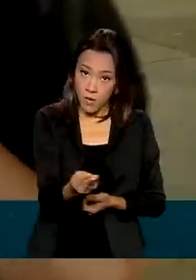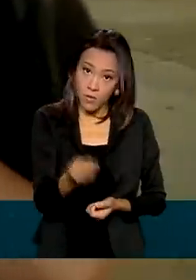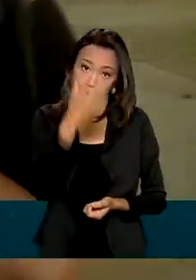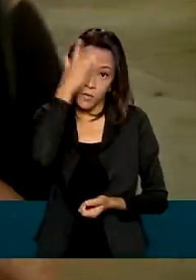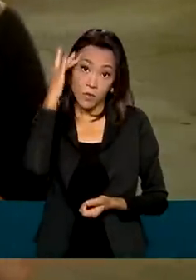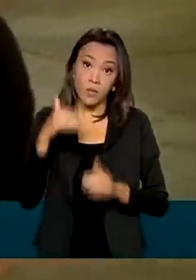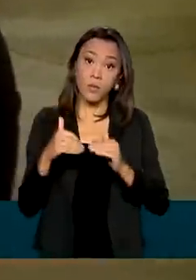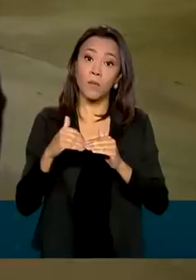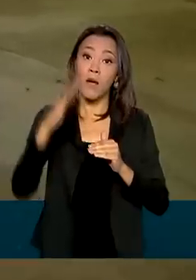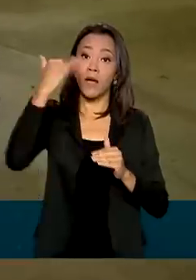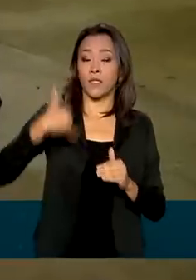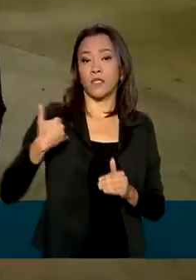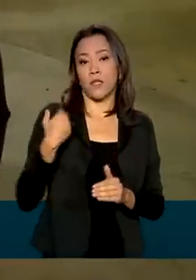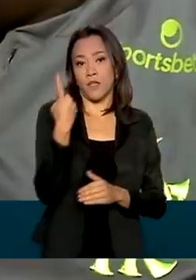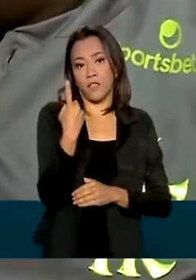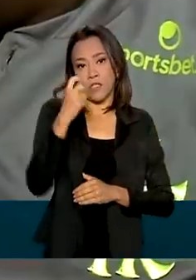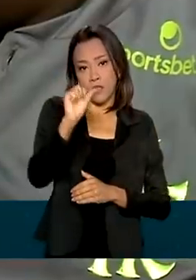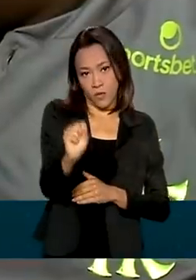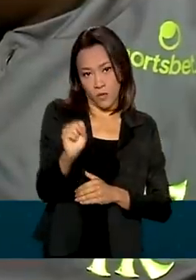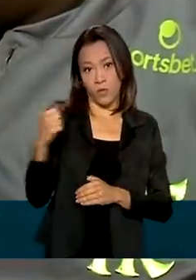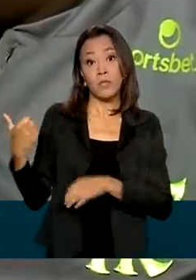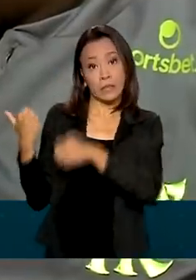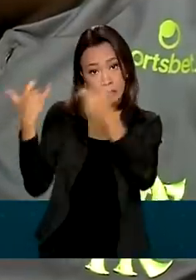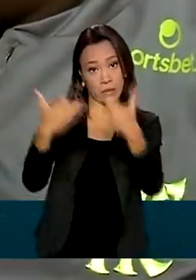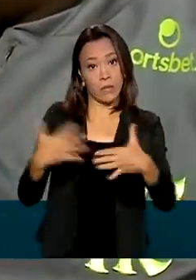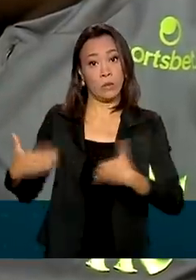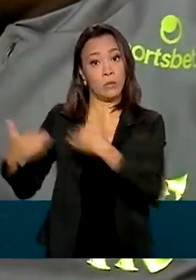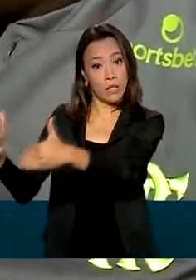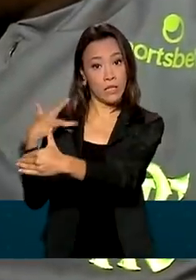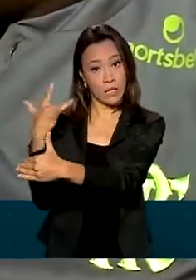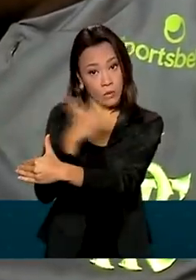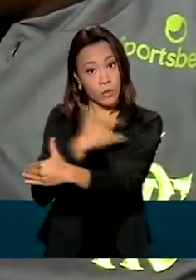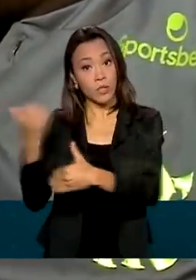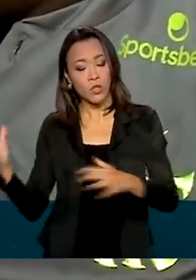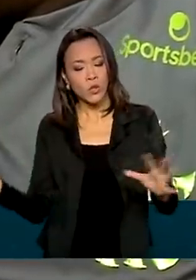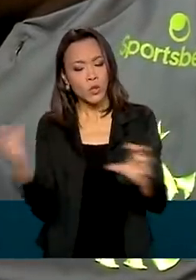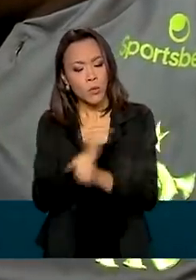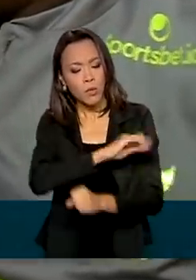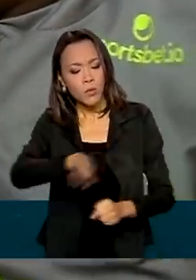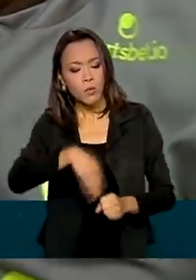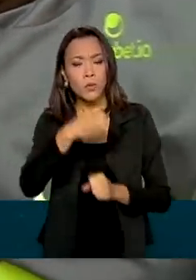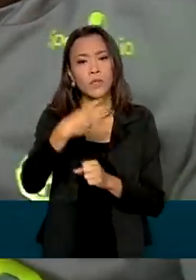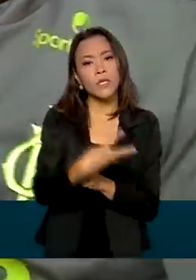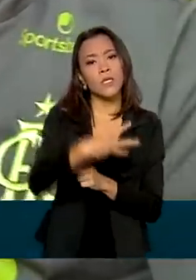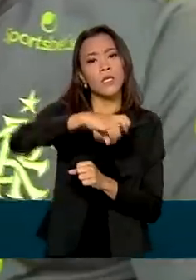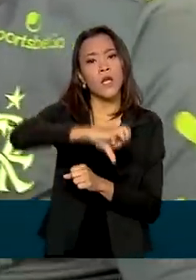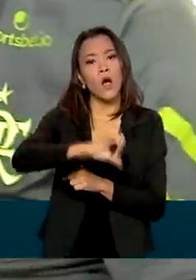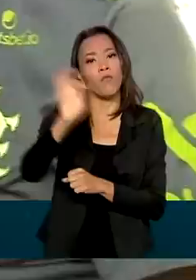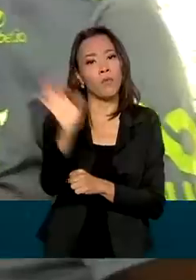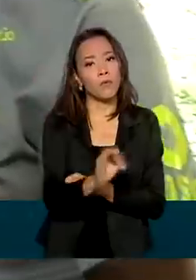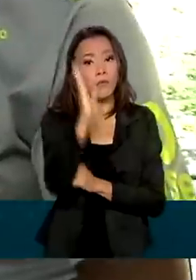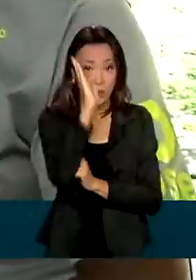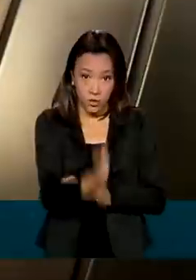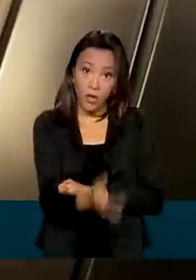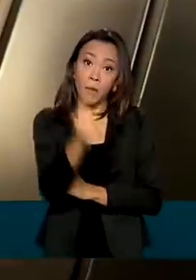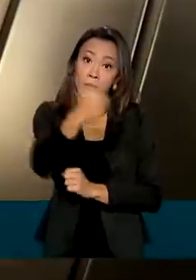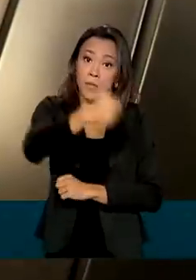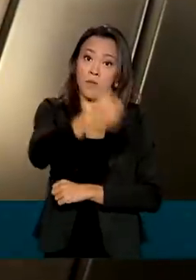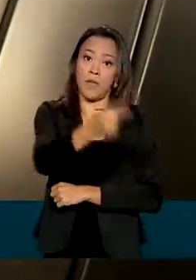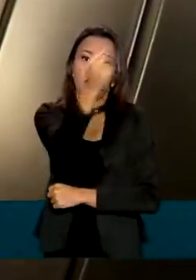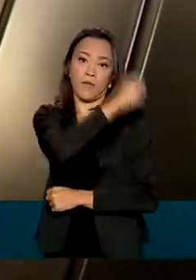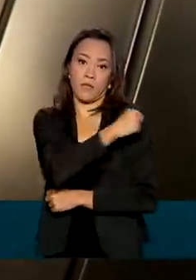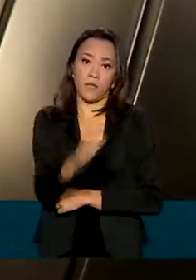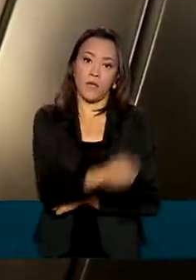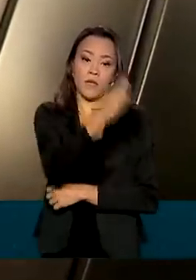18 anos. Segundo o Ministério da Saúde, desse total, 39% tomaram a primeira dose e